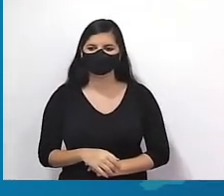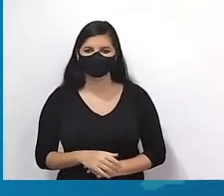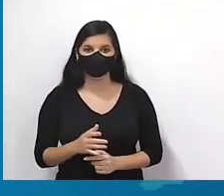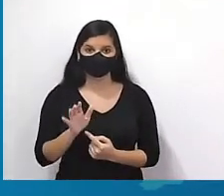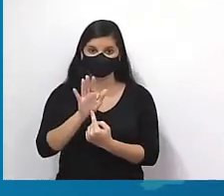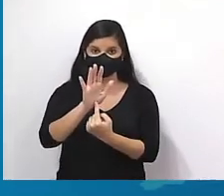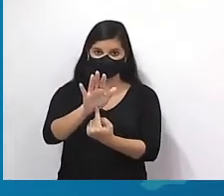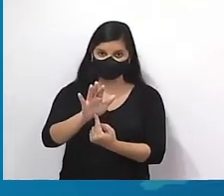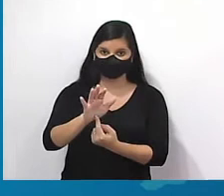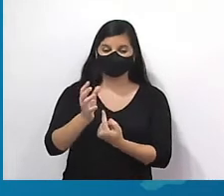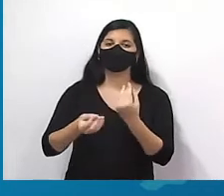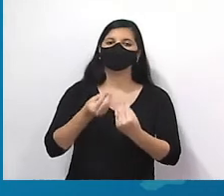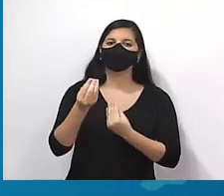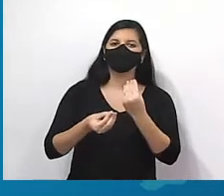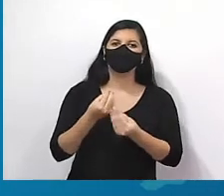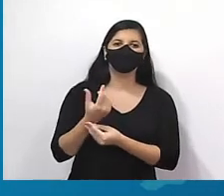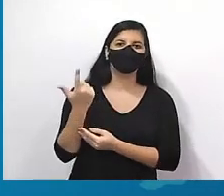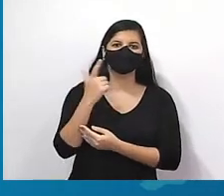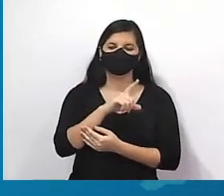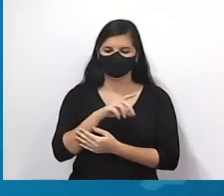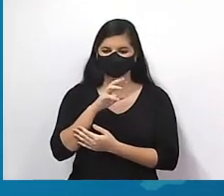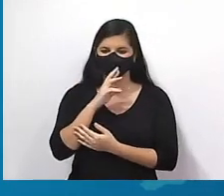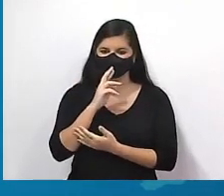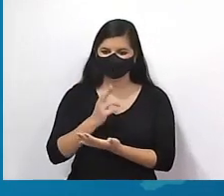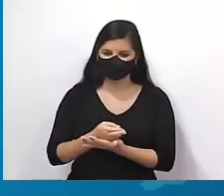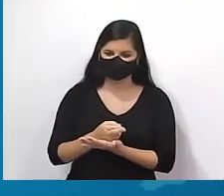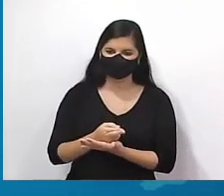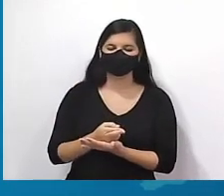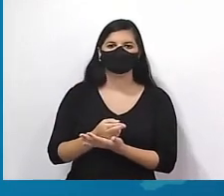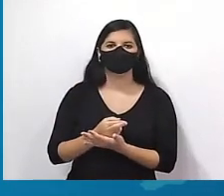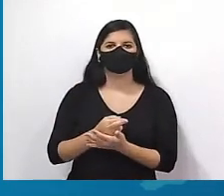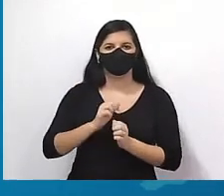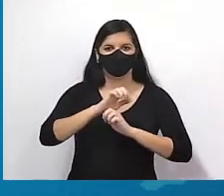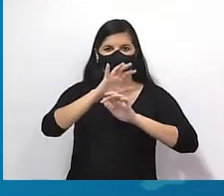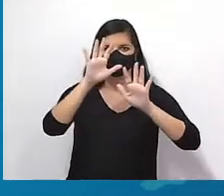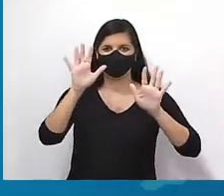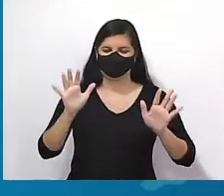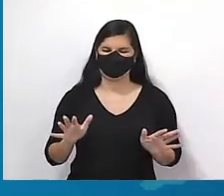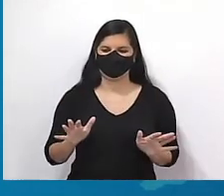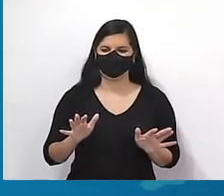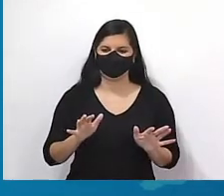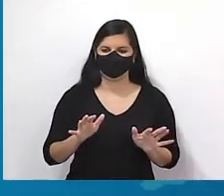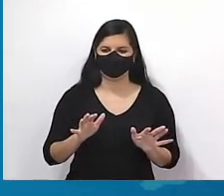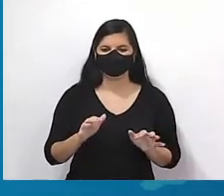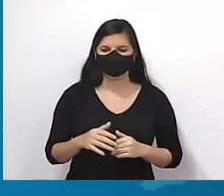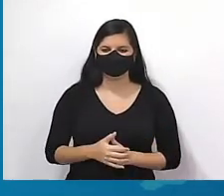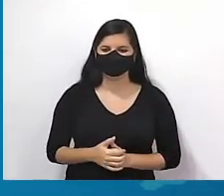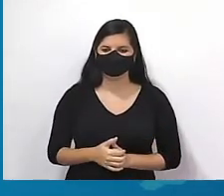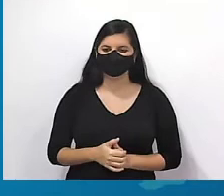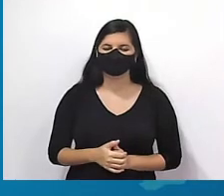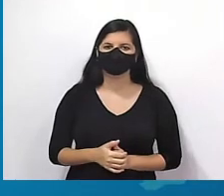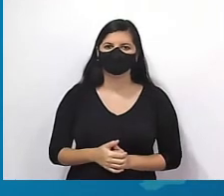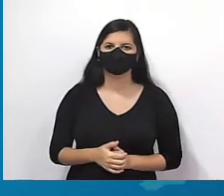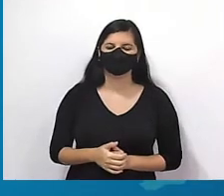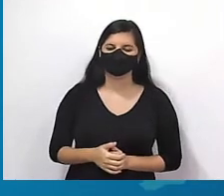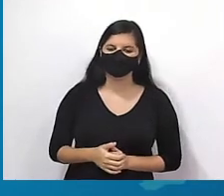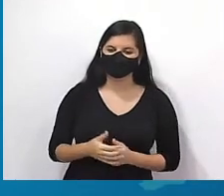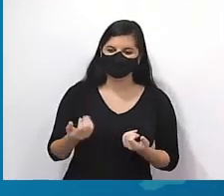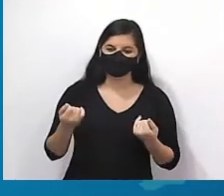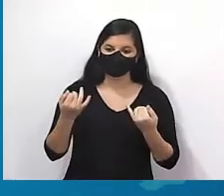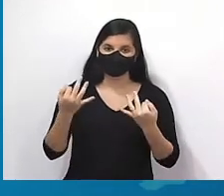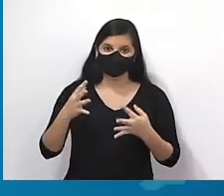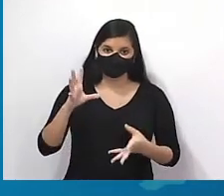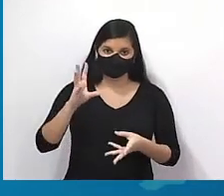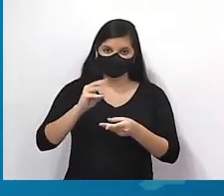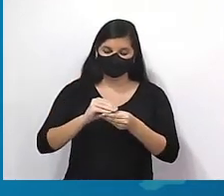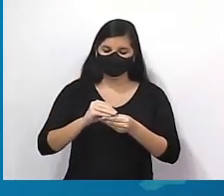vai te mostrar como que isso funciona de uma forma mais clara agora no terceiro item. Nós vamos... Vou logo fazer o